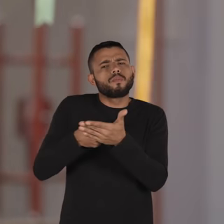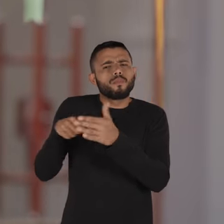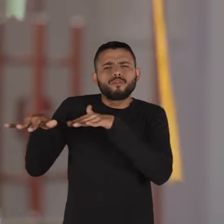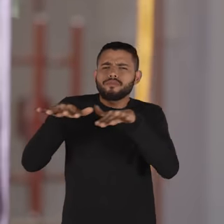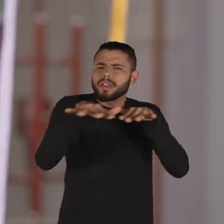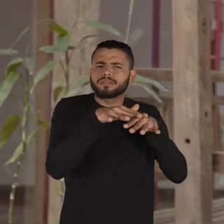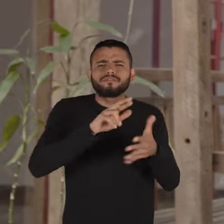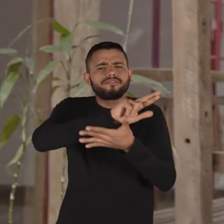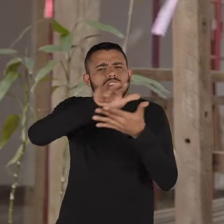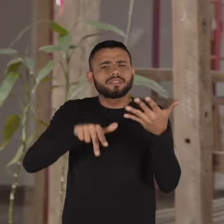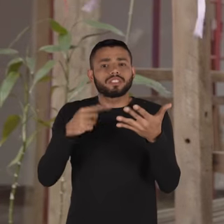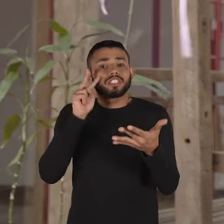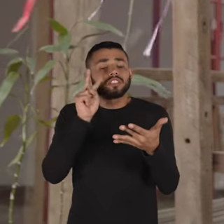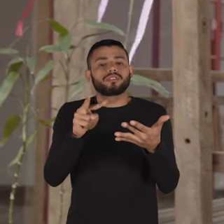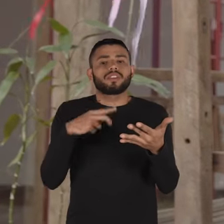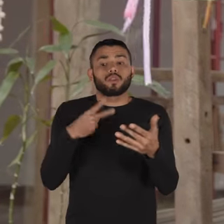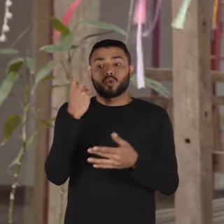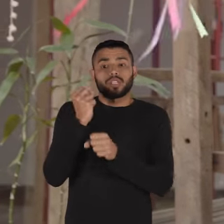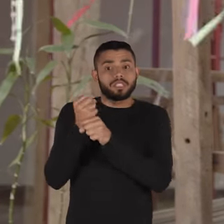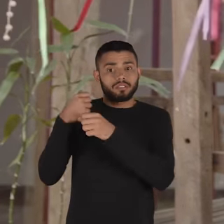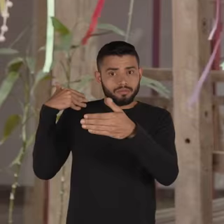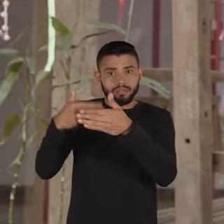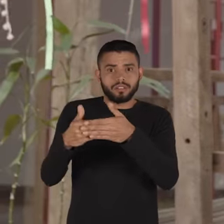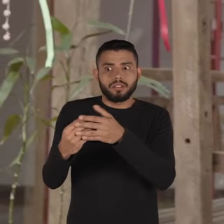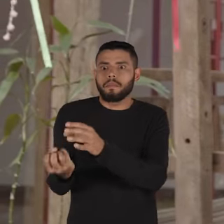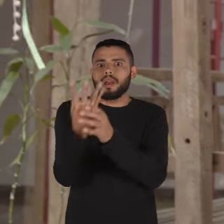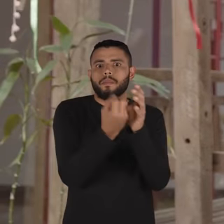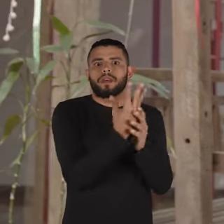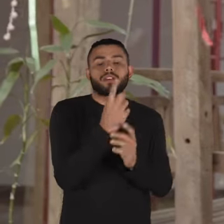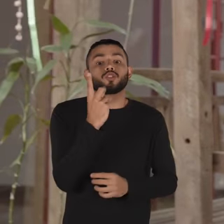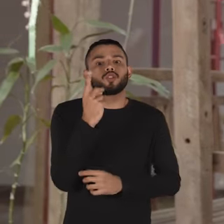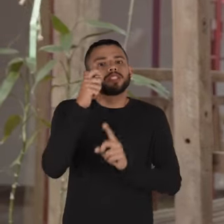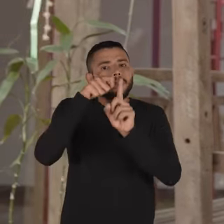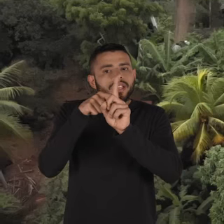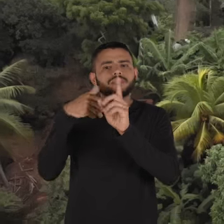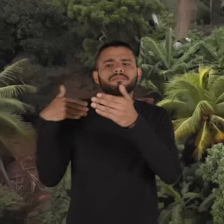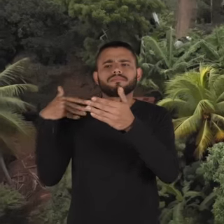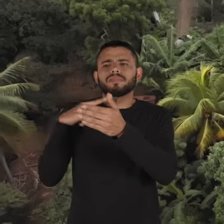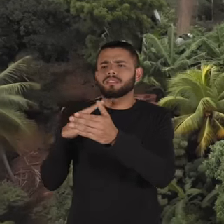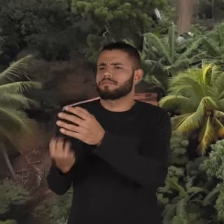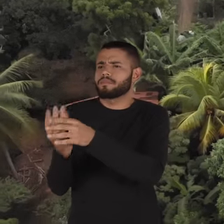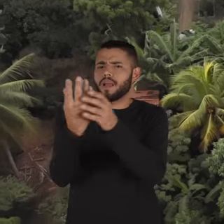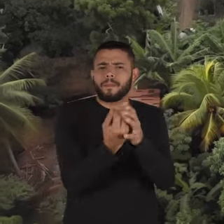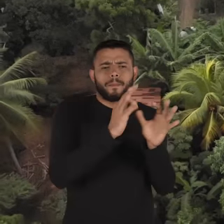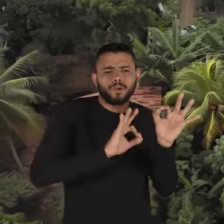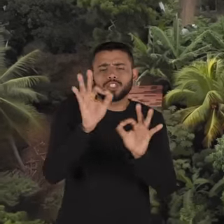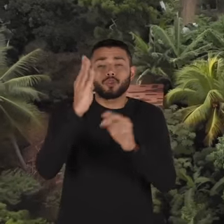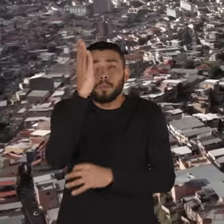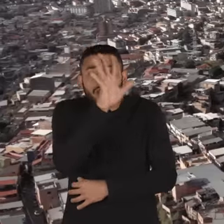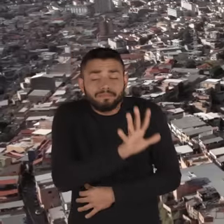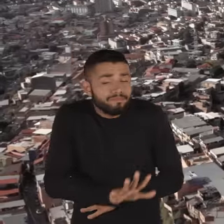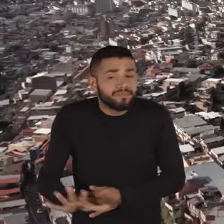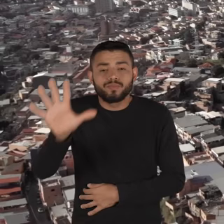guerreiros do coração e o que a gente vê é que nos últimos dois anos teve um bom em especial nos últimos 12 meses tem iniciativas surgindo pelo Brasil